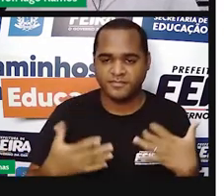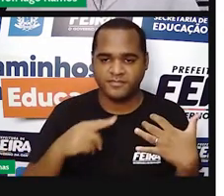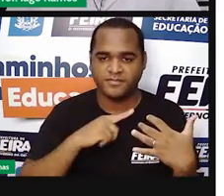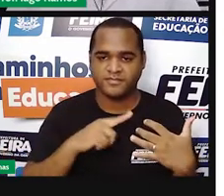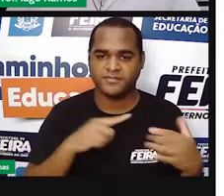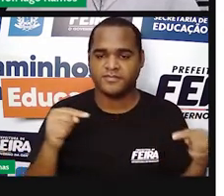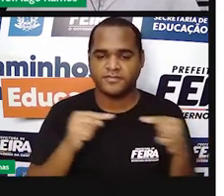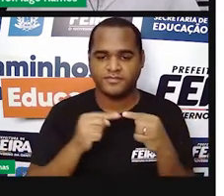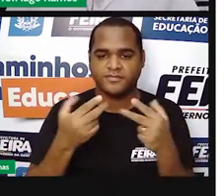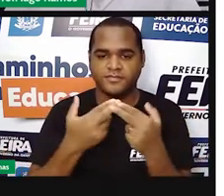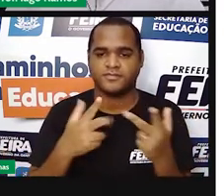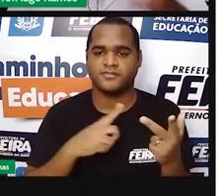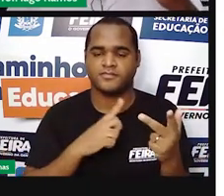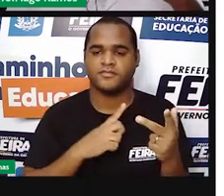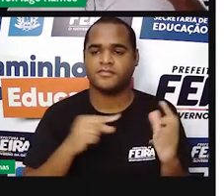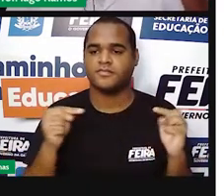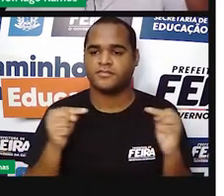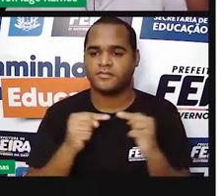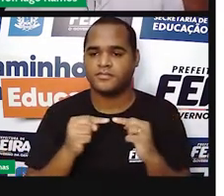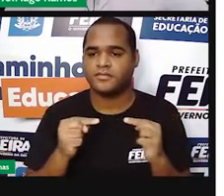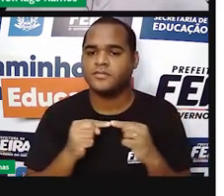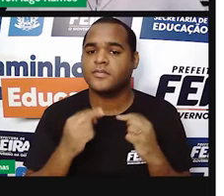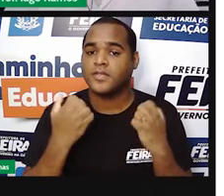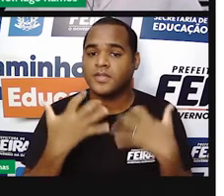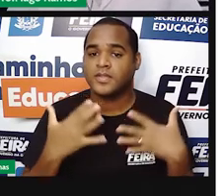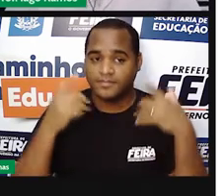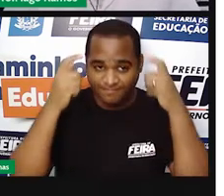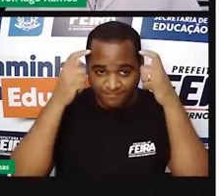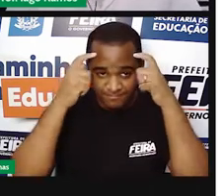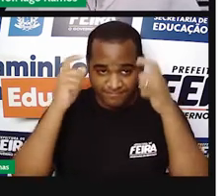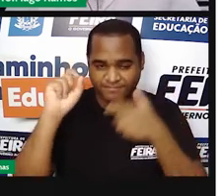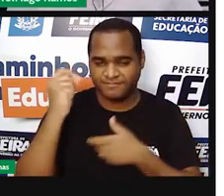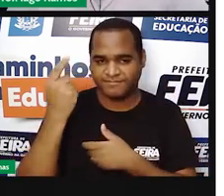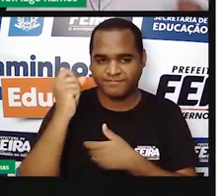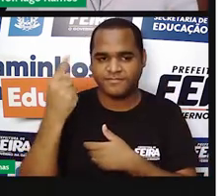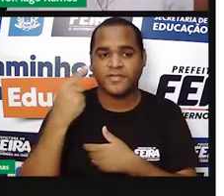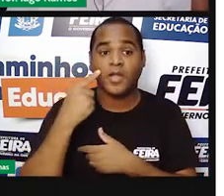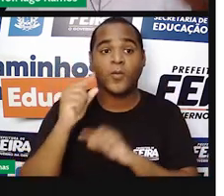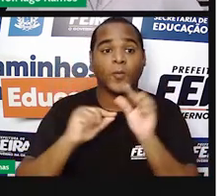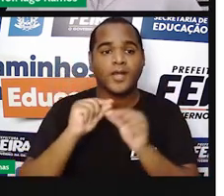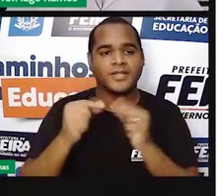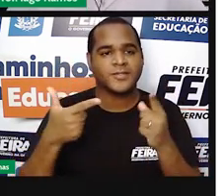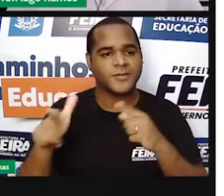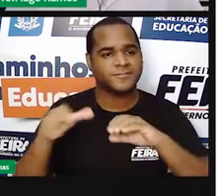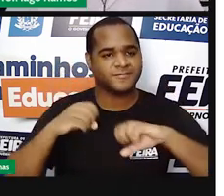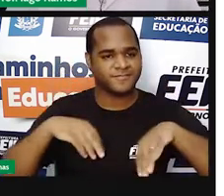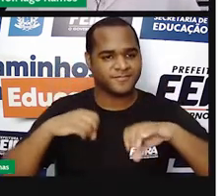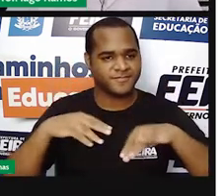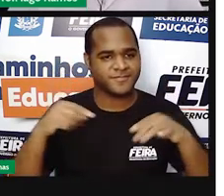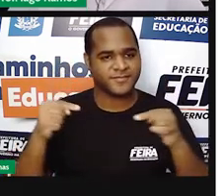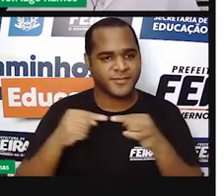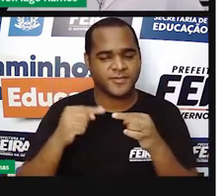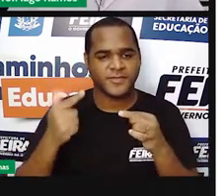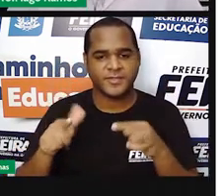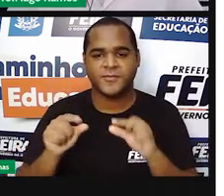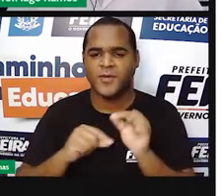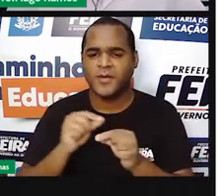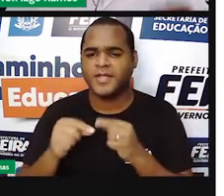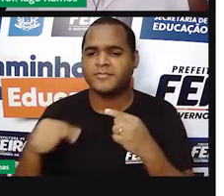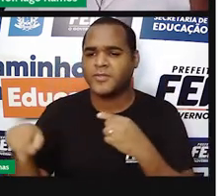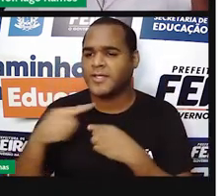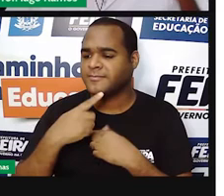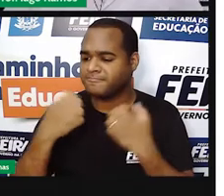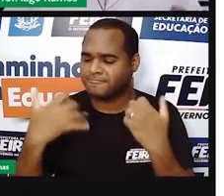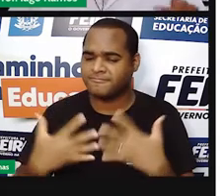e maravilhosa princesa do sertão, tá bom? Bom, e o que a gente tem para essa aula? Na aula anterior a essa eu havia dito para você